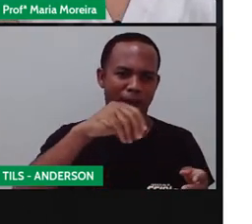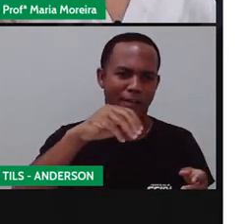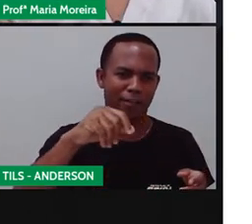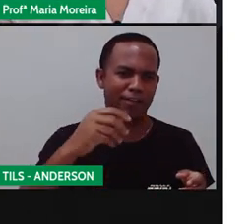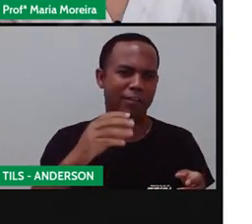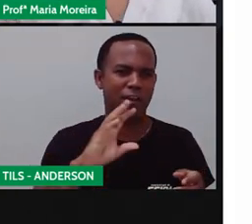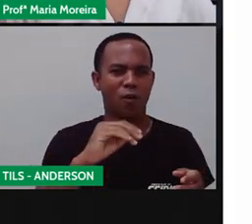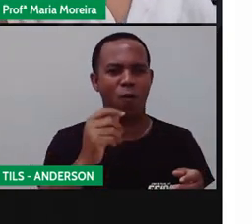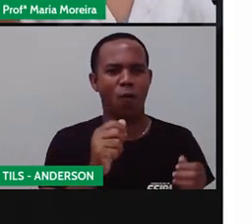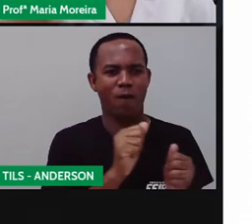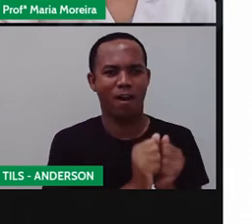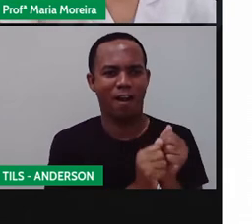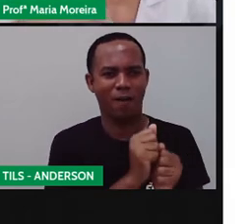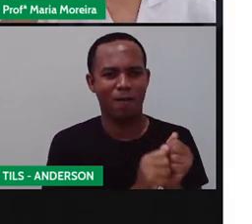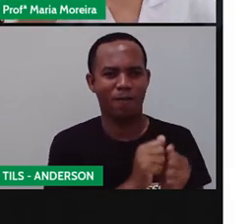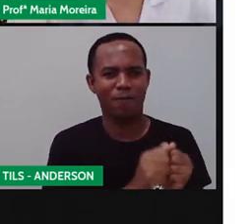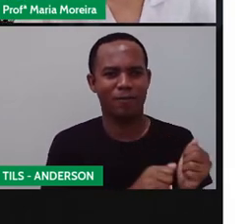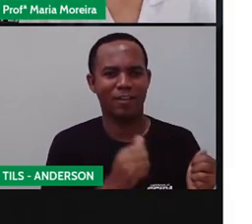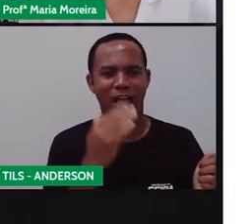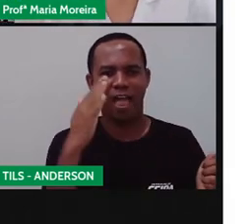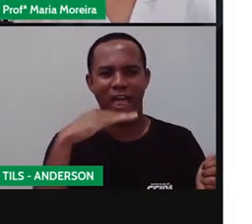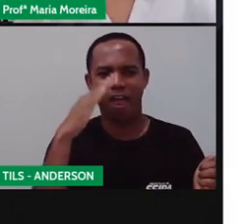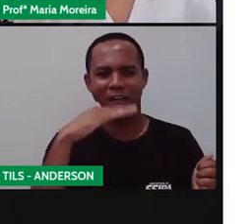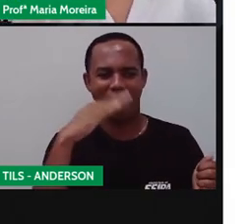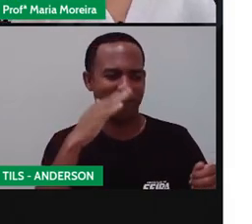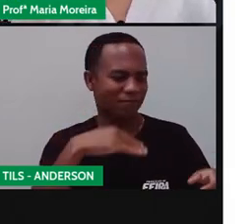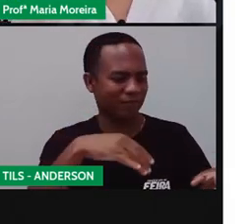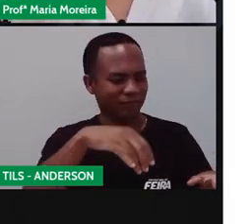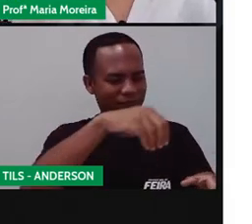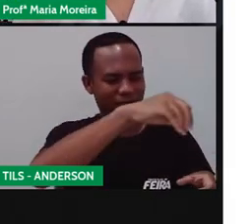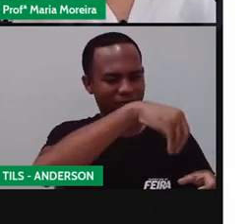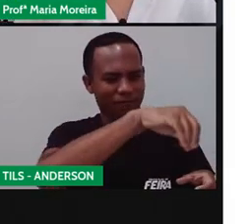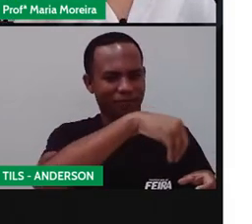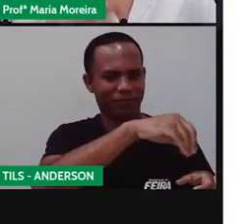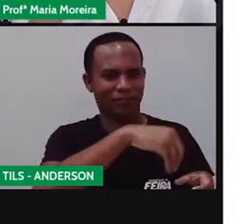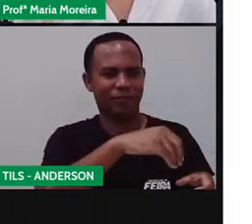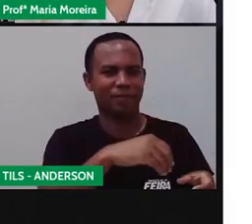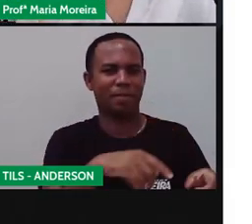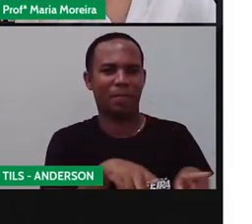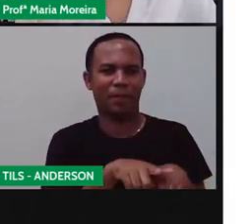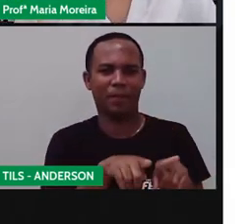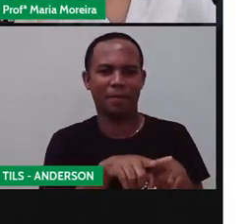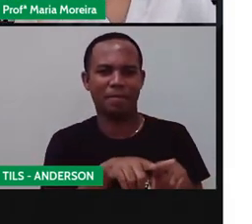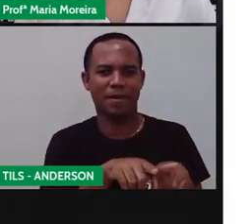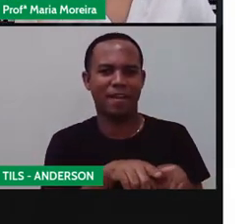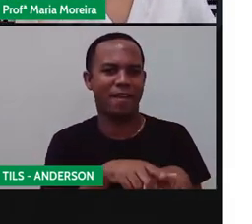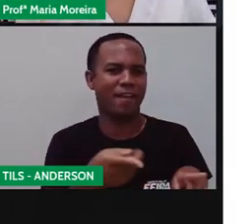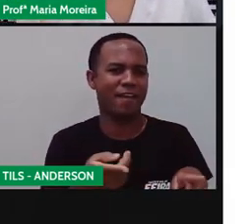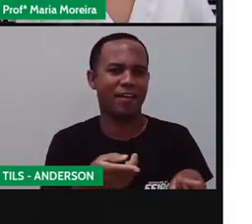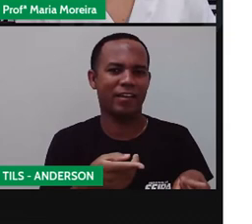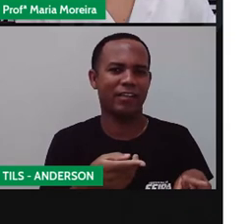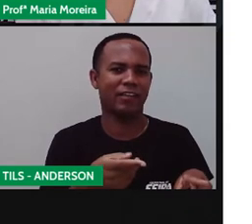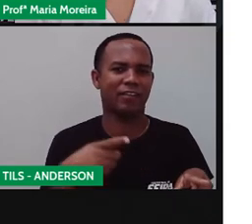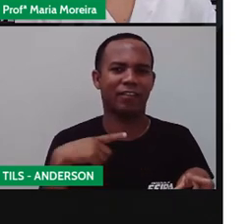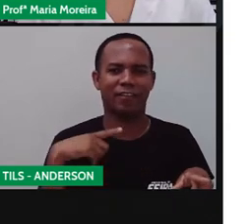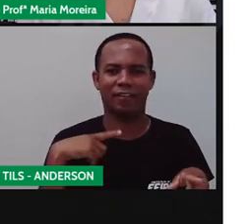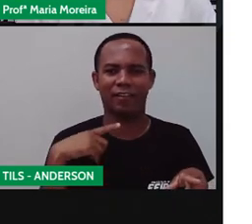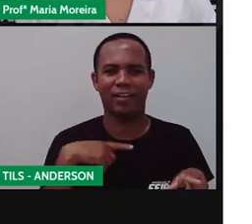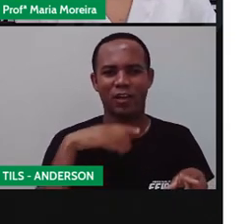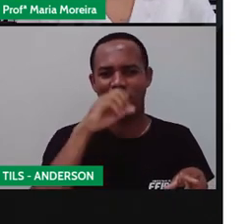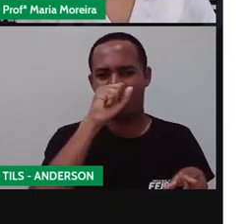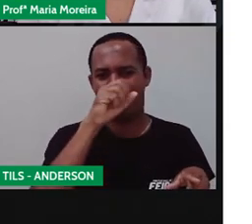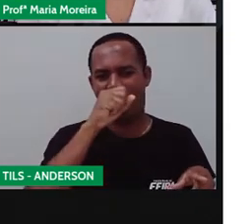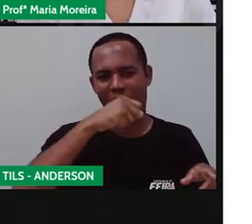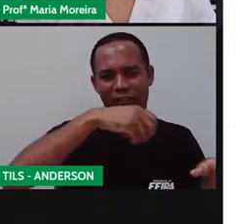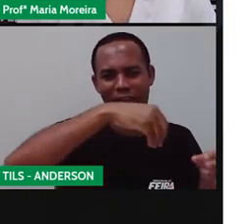com arroz, com pimenta, que usa lá a salada de couve, que usa a laranja pra poder comer a feijoada. Mas